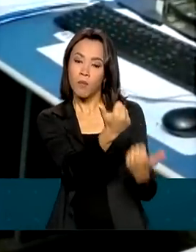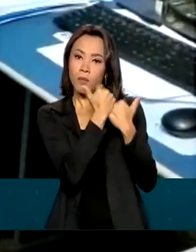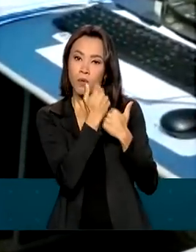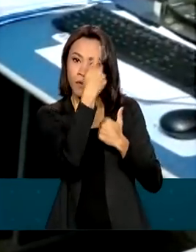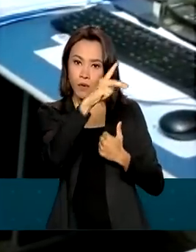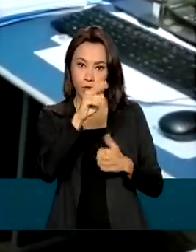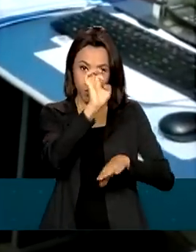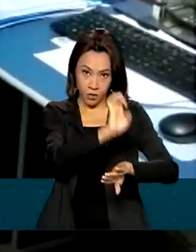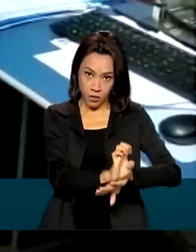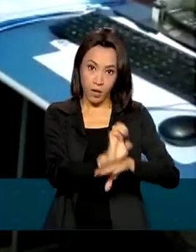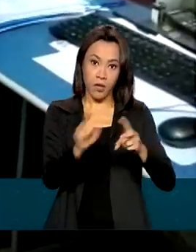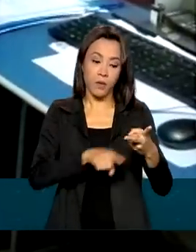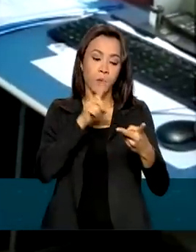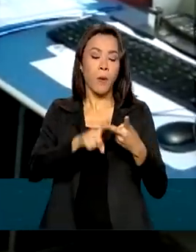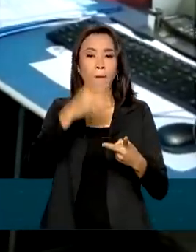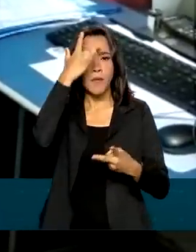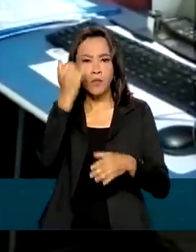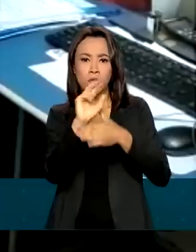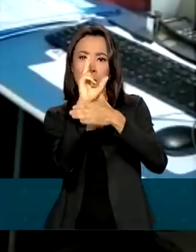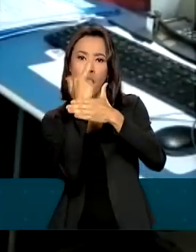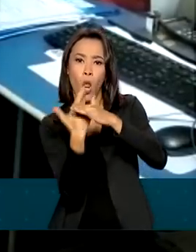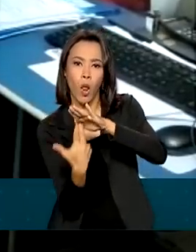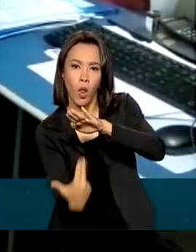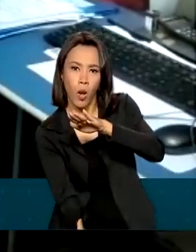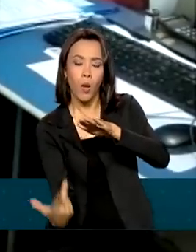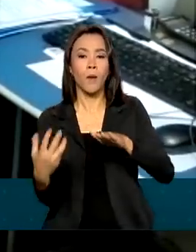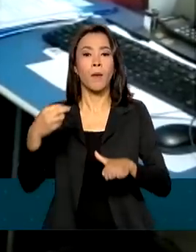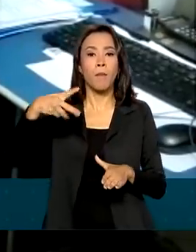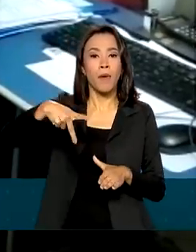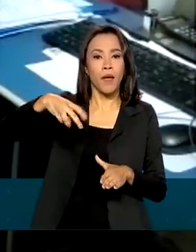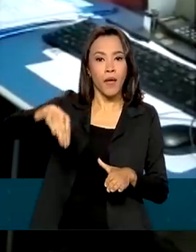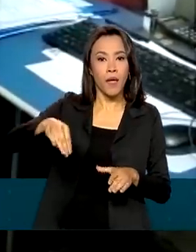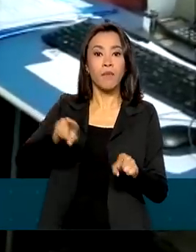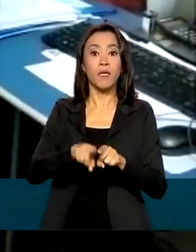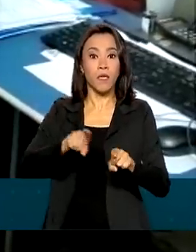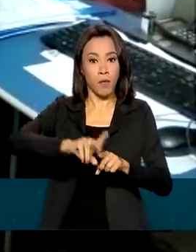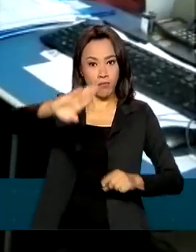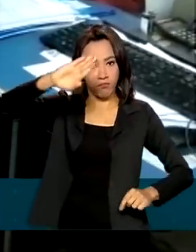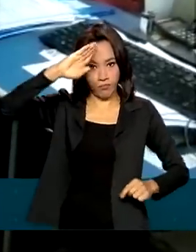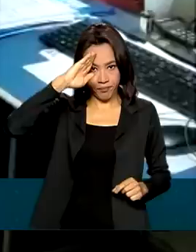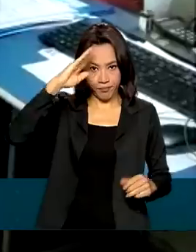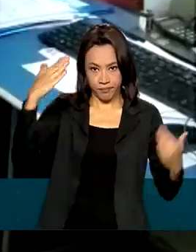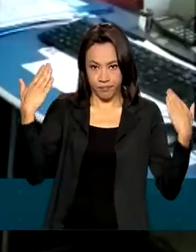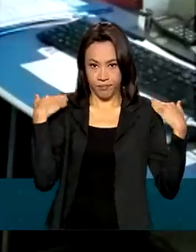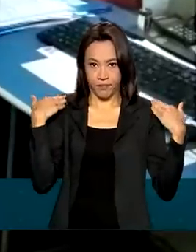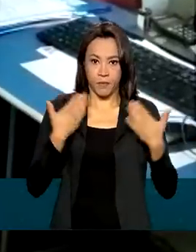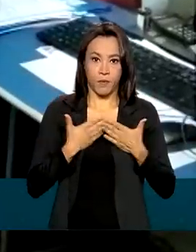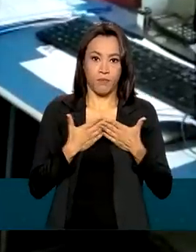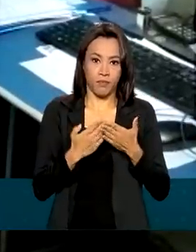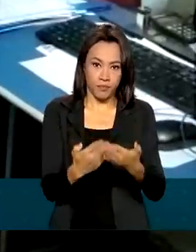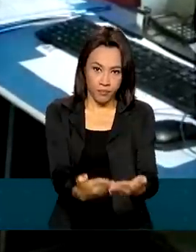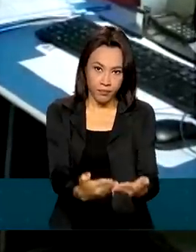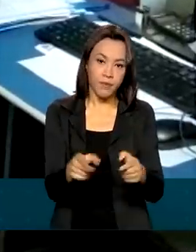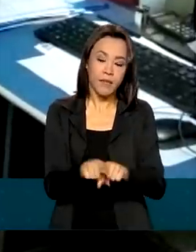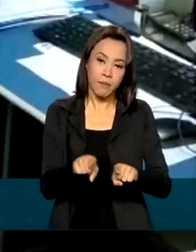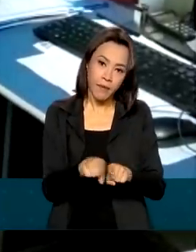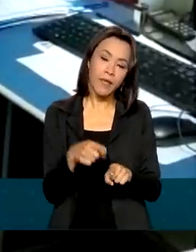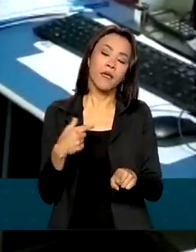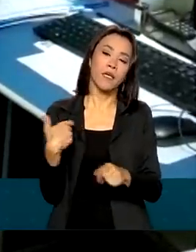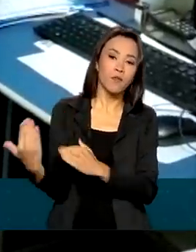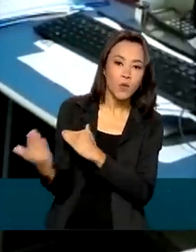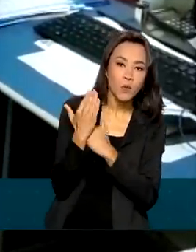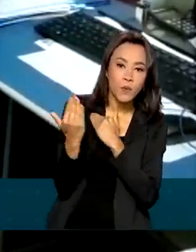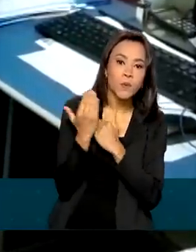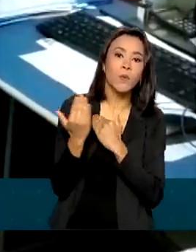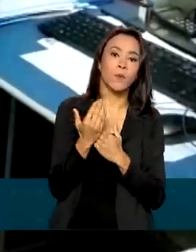mergulhadores do corpo de roubeiro, PM e a Marinha do Brasil, que, inclusive, está conduzindo a lancha do local onde foi encontrada até o